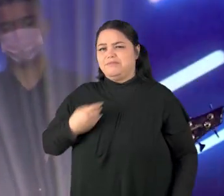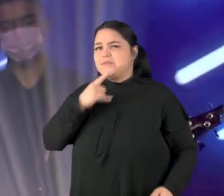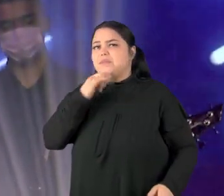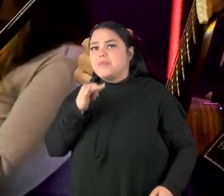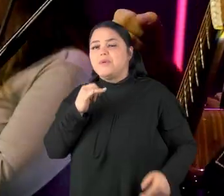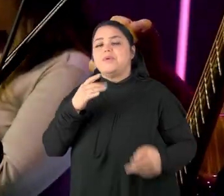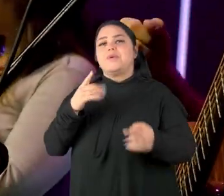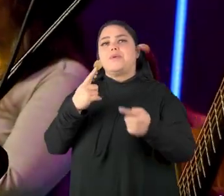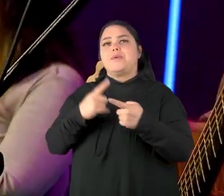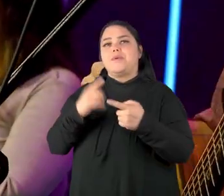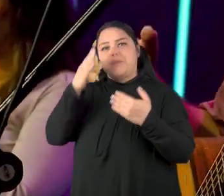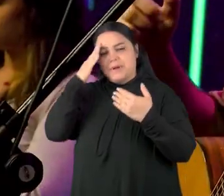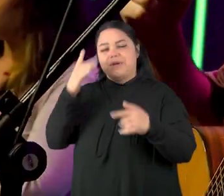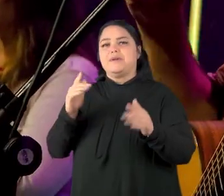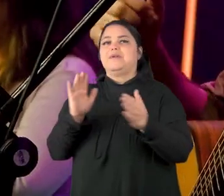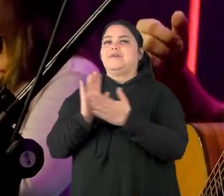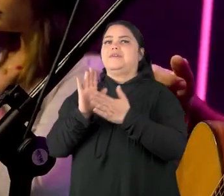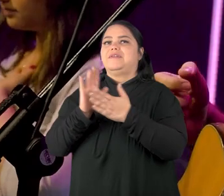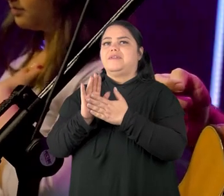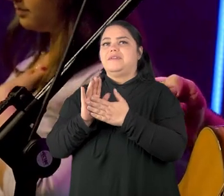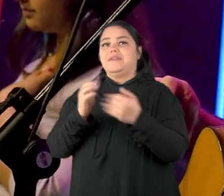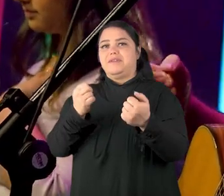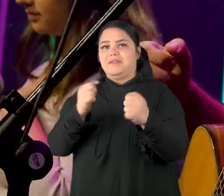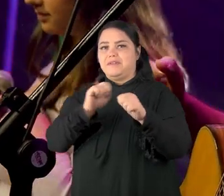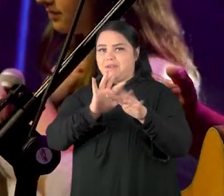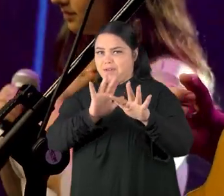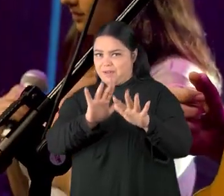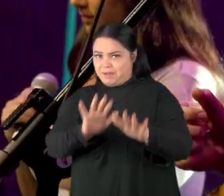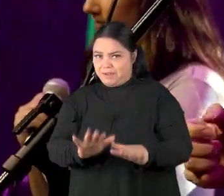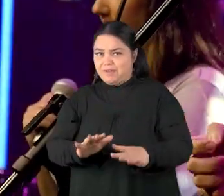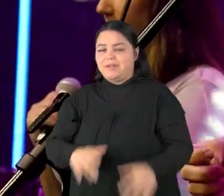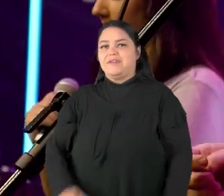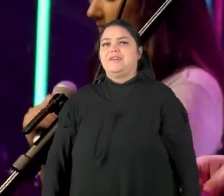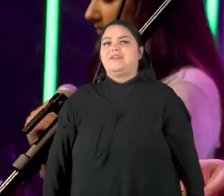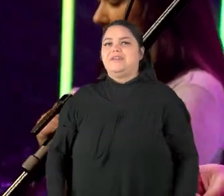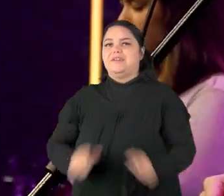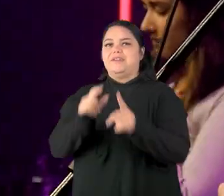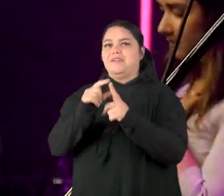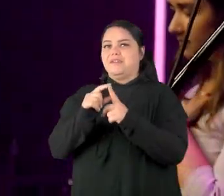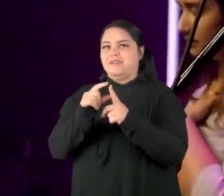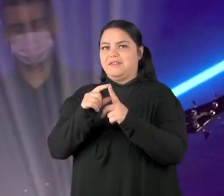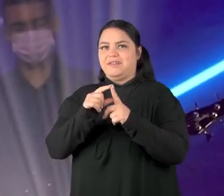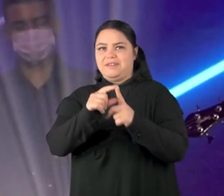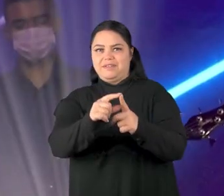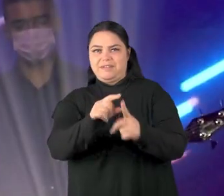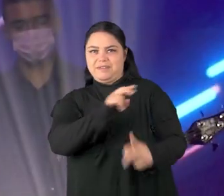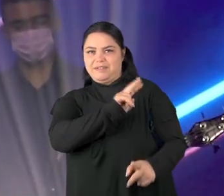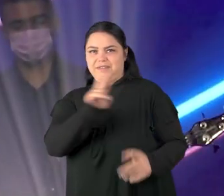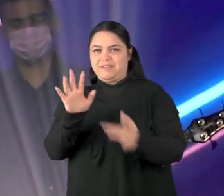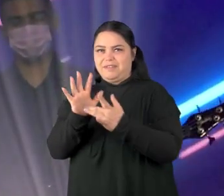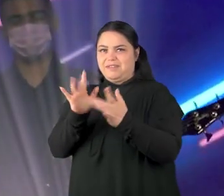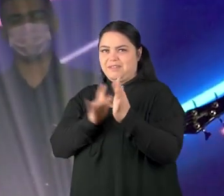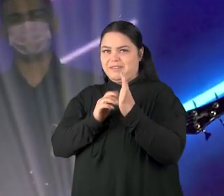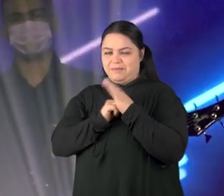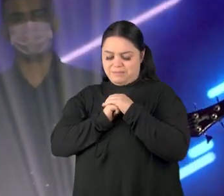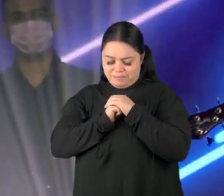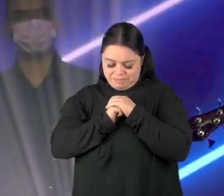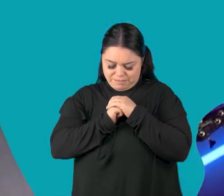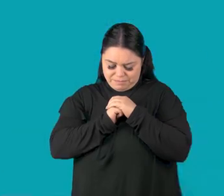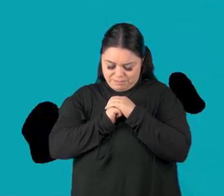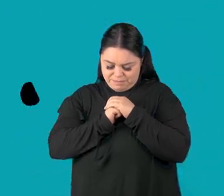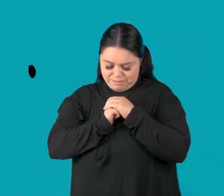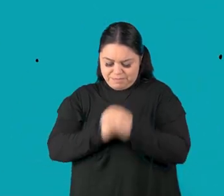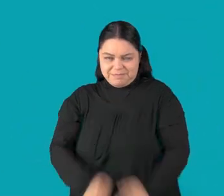Obrigado por esse momento de louvor e abençoa agora, Pai, o momento da palavra. Em nome de Jesus. Amém.